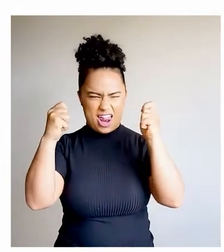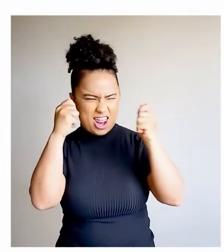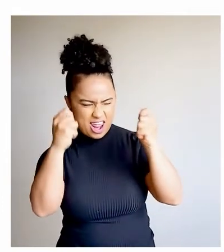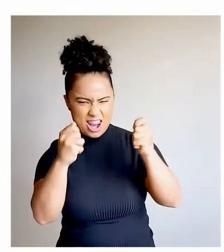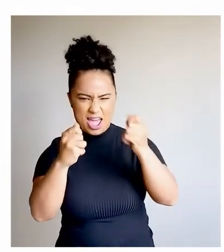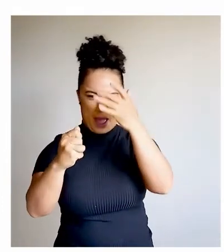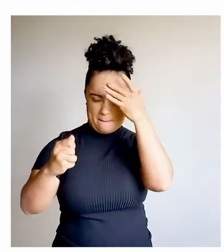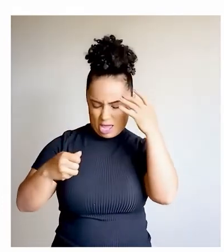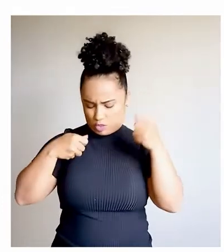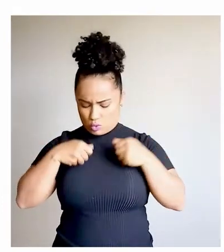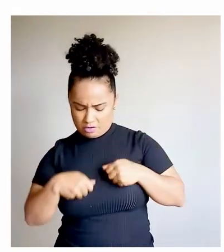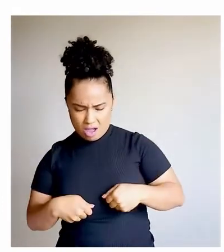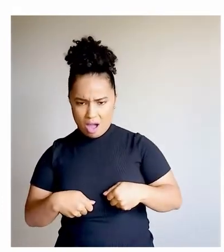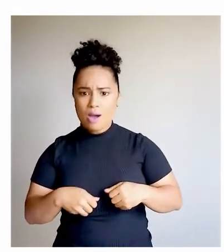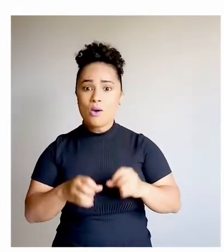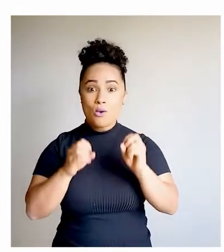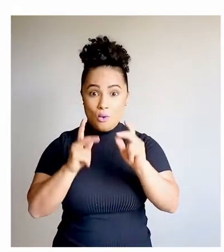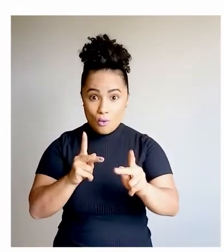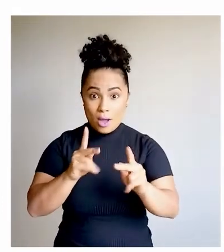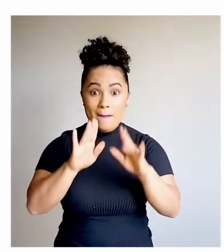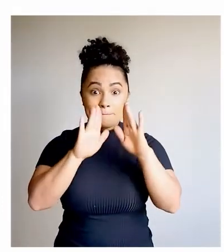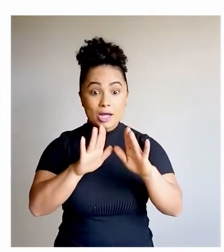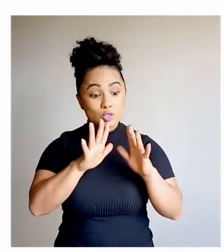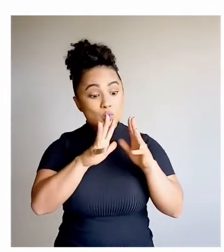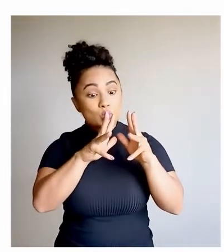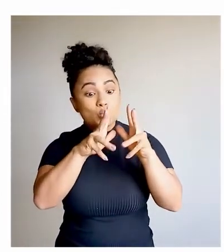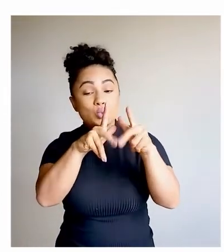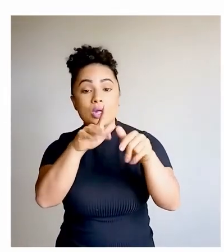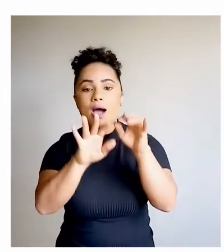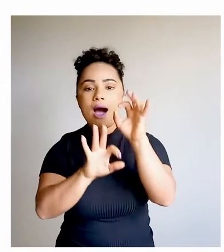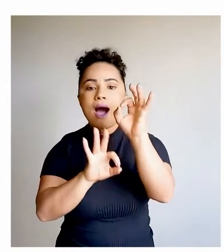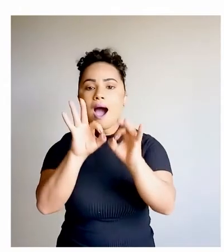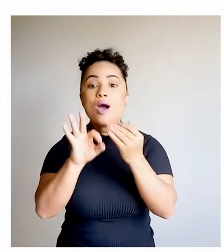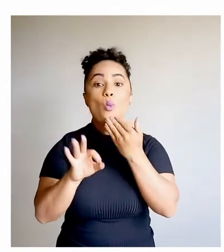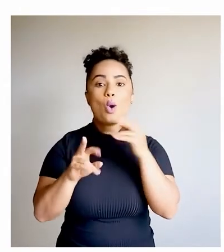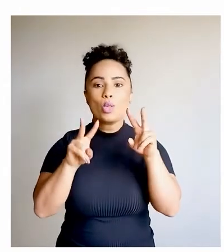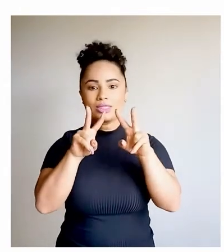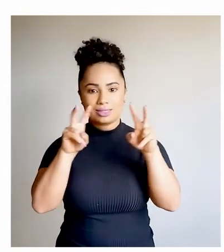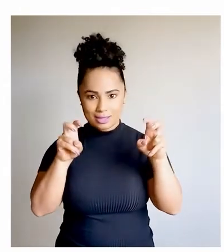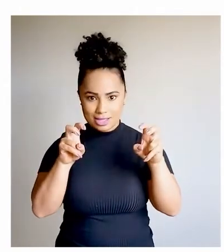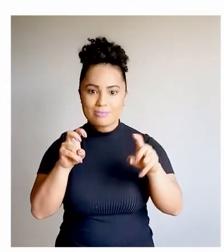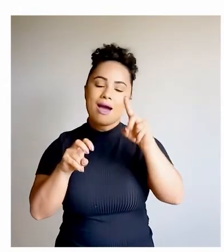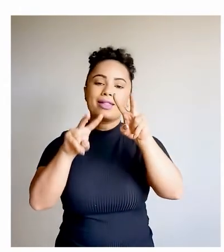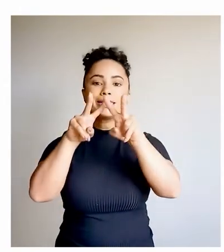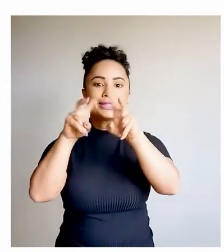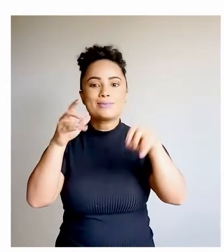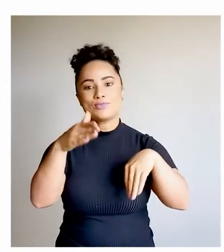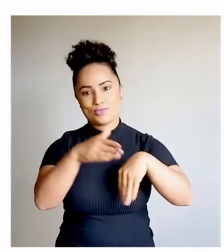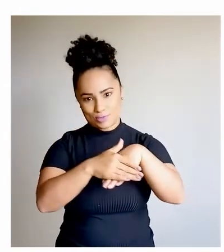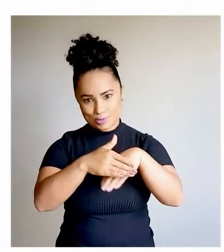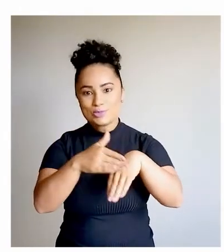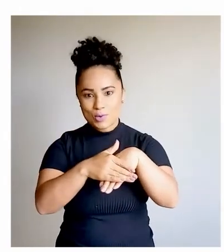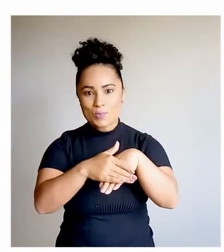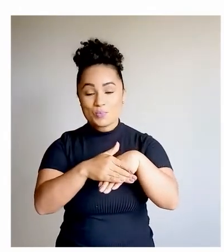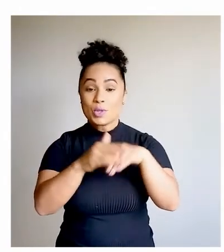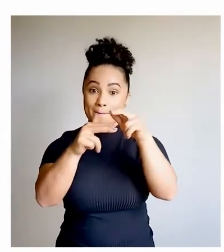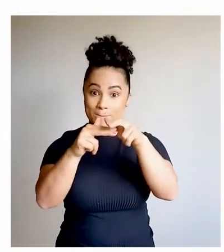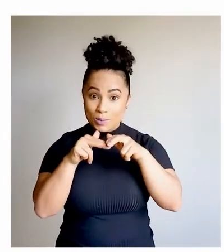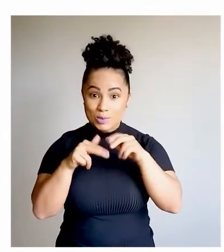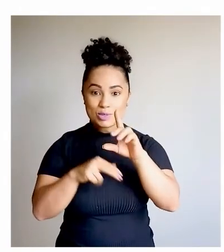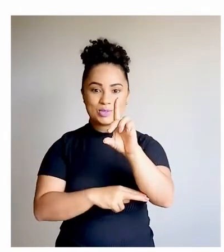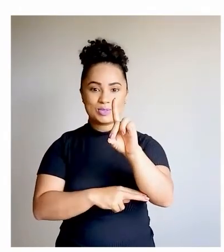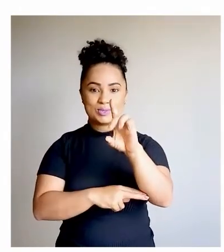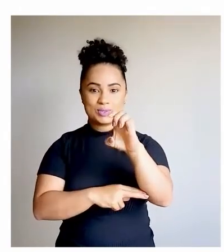jogador, tem camisa, mas tudo isso está construindo qual tema? O tema futebol. Então, o descritor